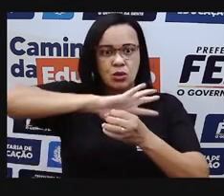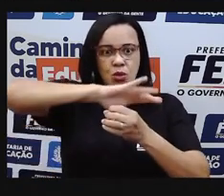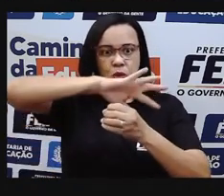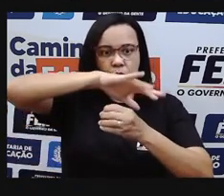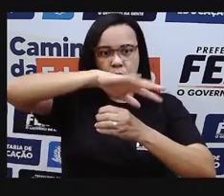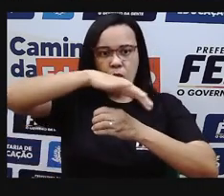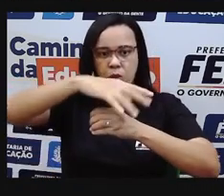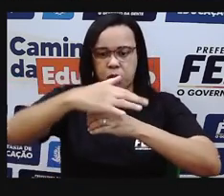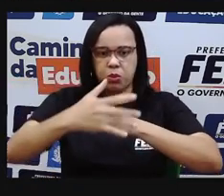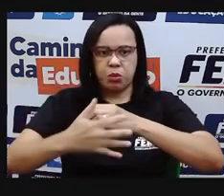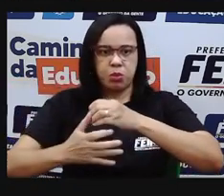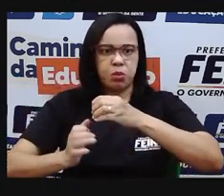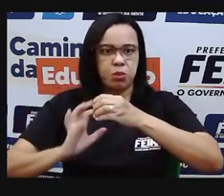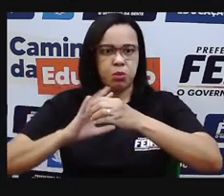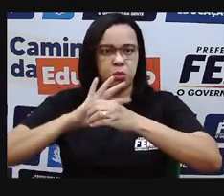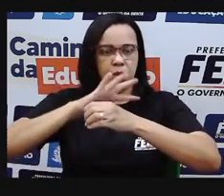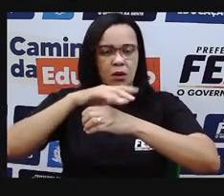ambiente,